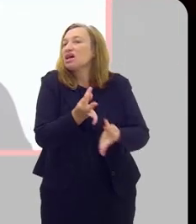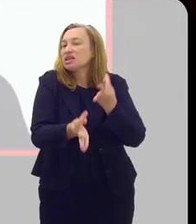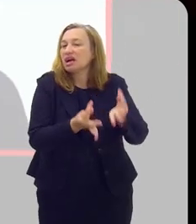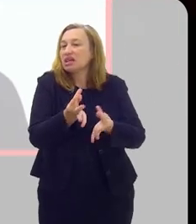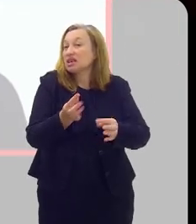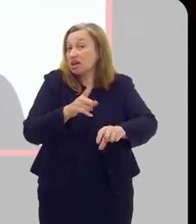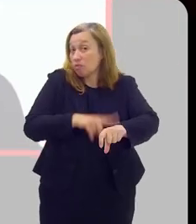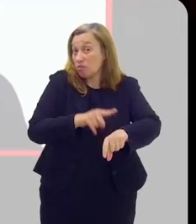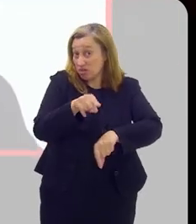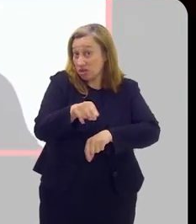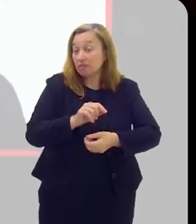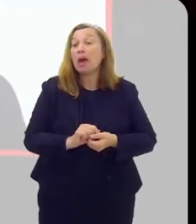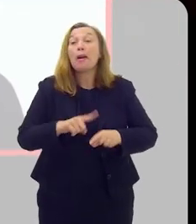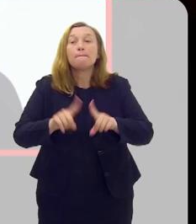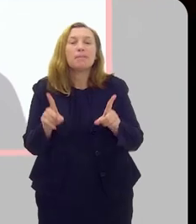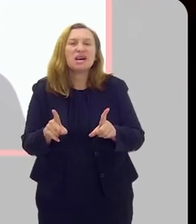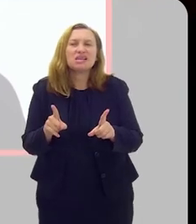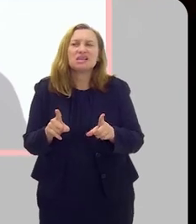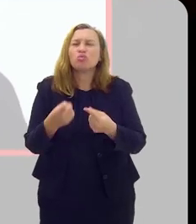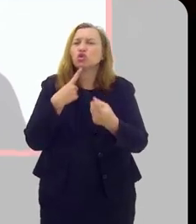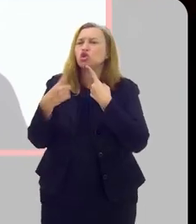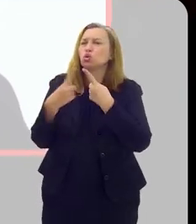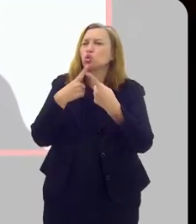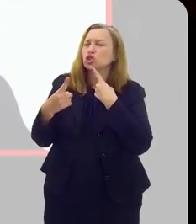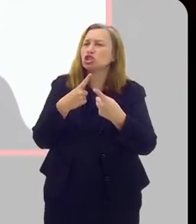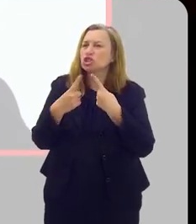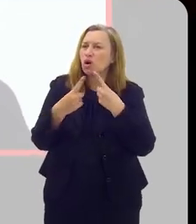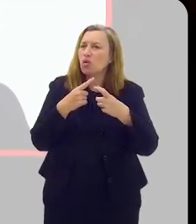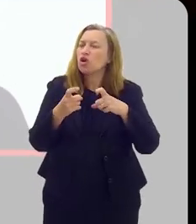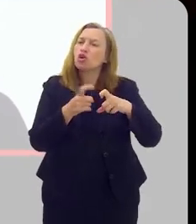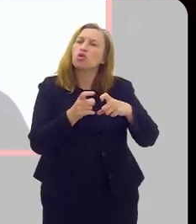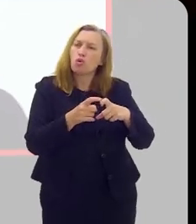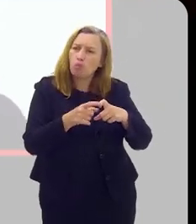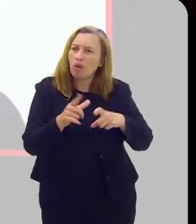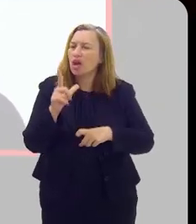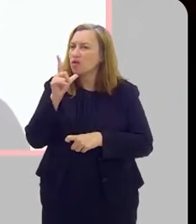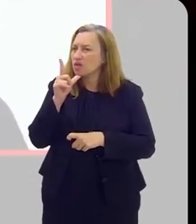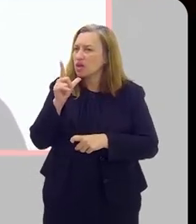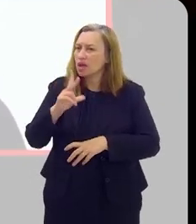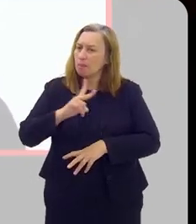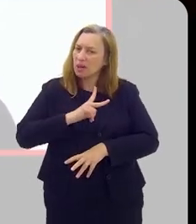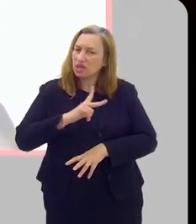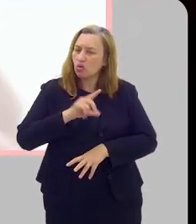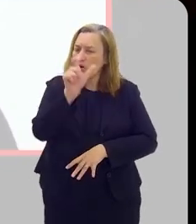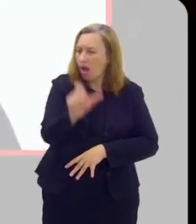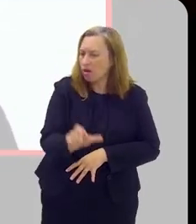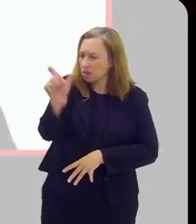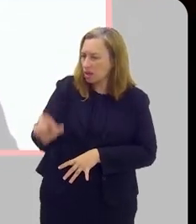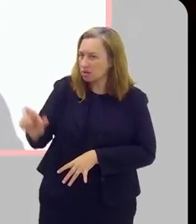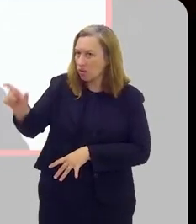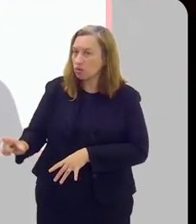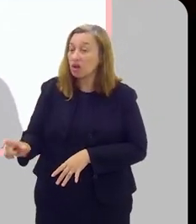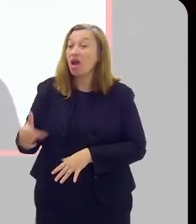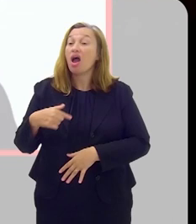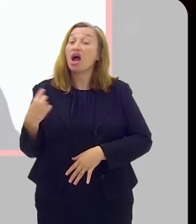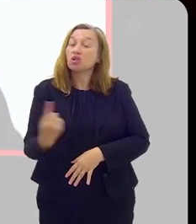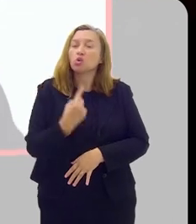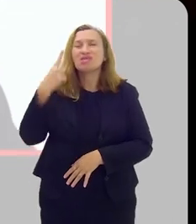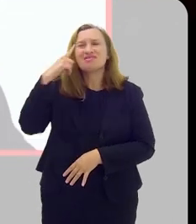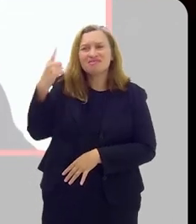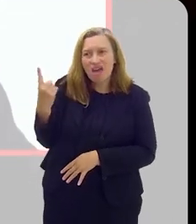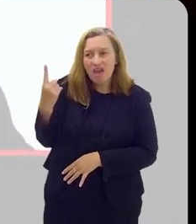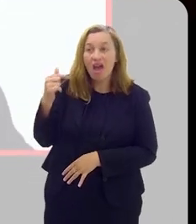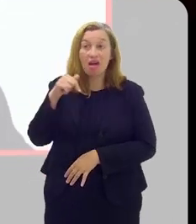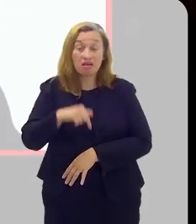tratar naquele momento, né? Mas isso é uma discussão que o urologista vai ter individualizado dependendo do caso. A